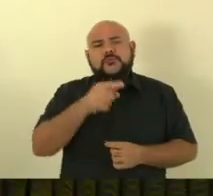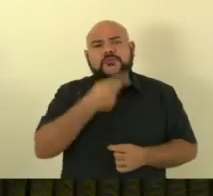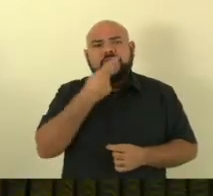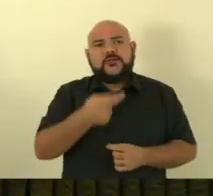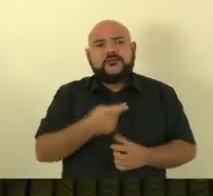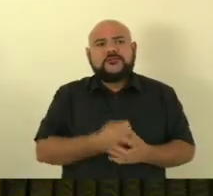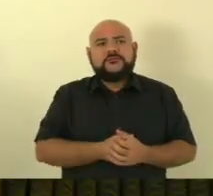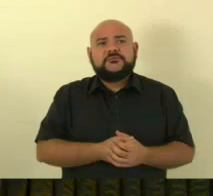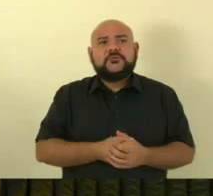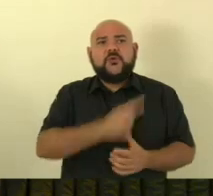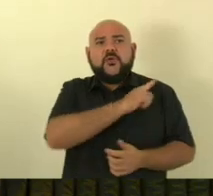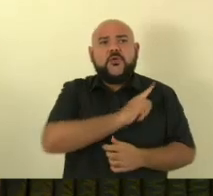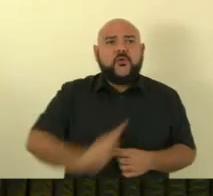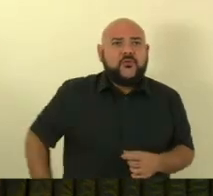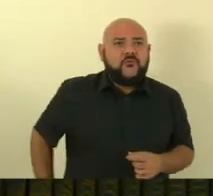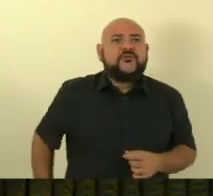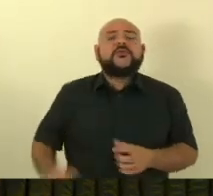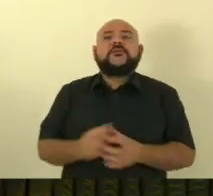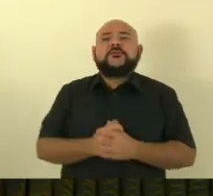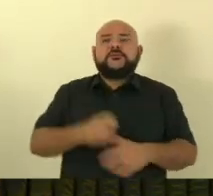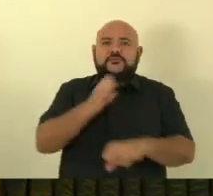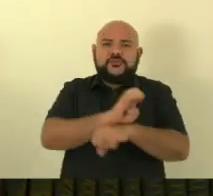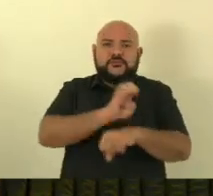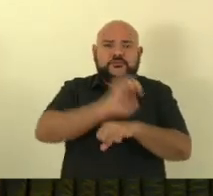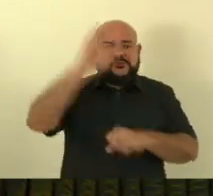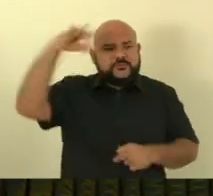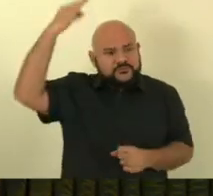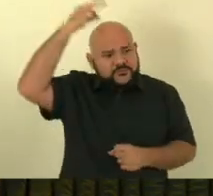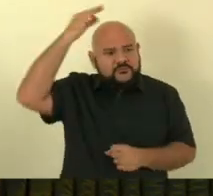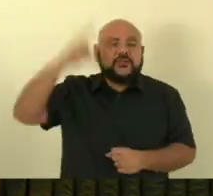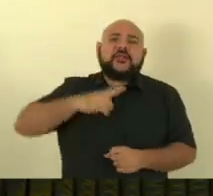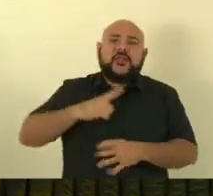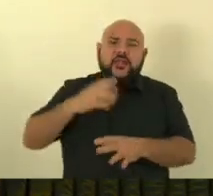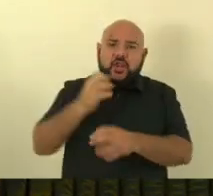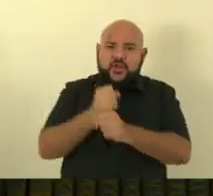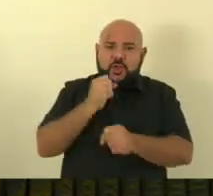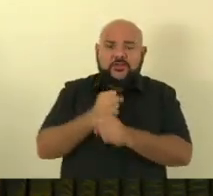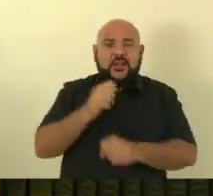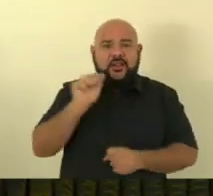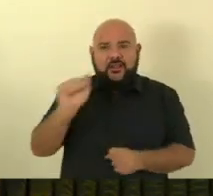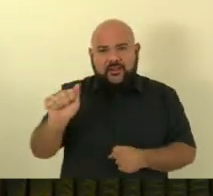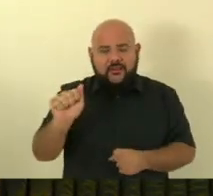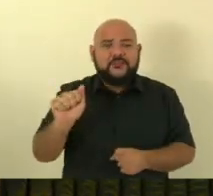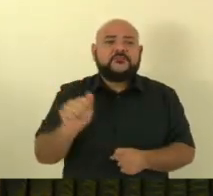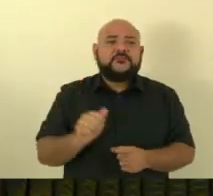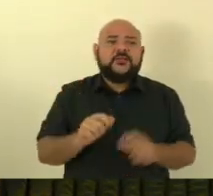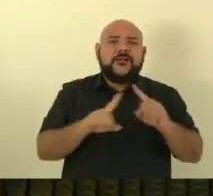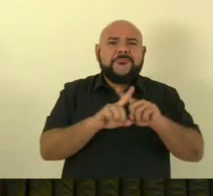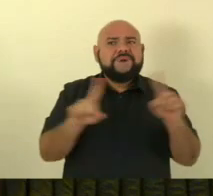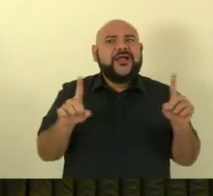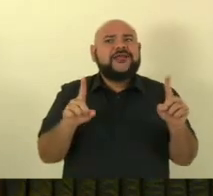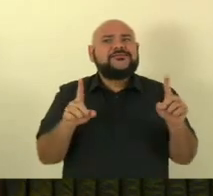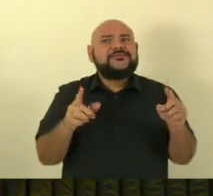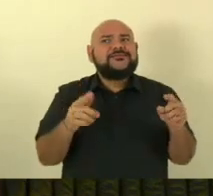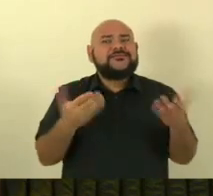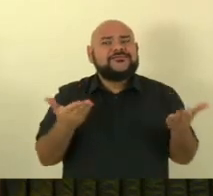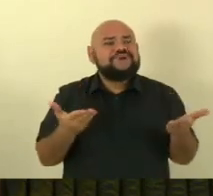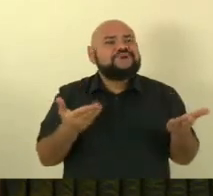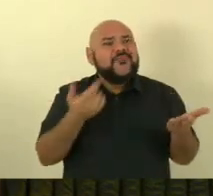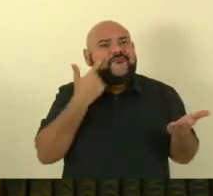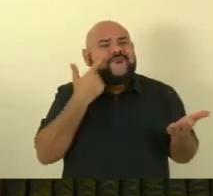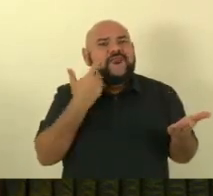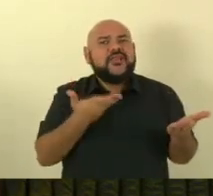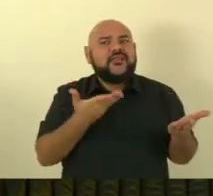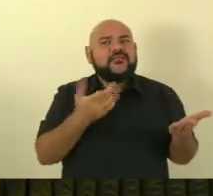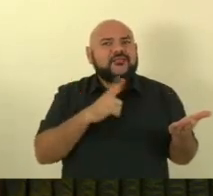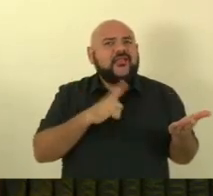governo do estado do Espírito Santo é nota A em capacidade de pagamento em capacidade de endividamento e que em tese não tem nenhuma dívida no entanto